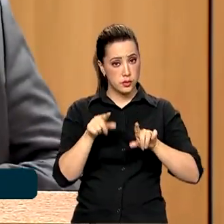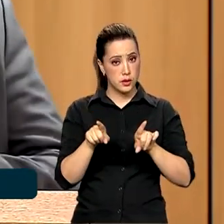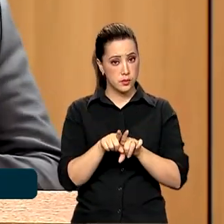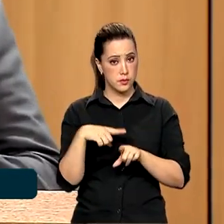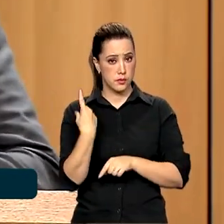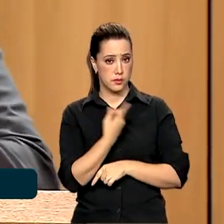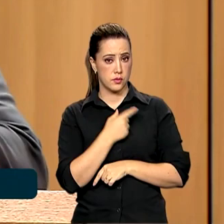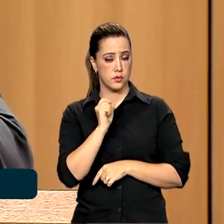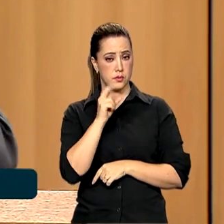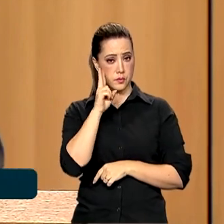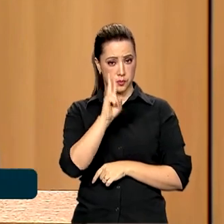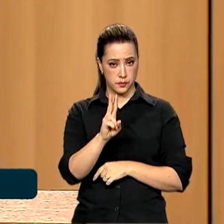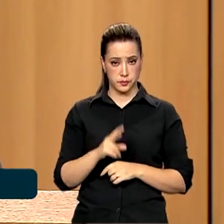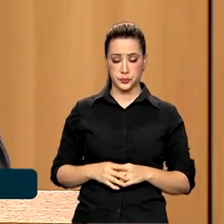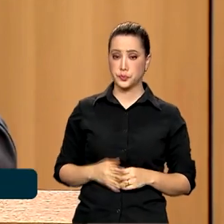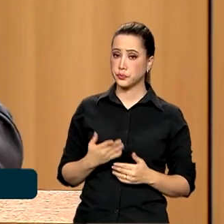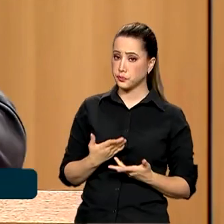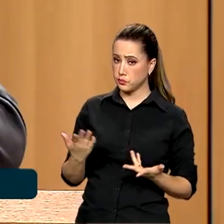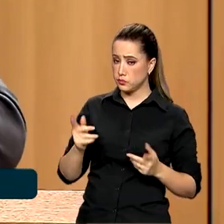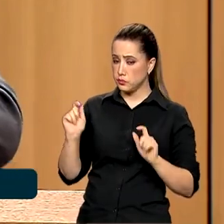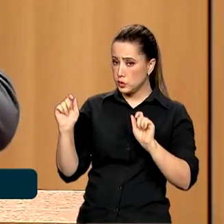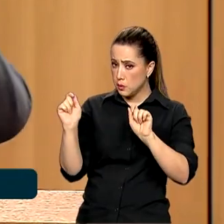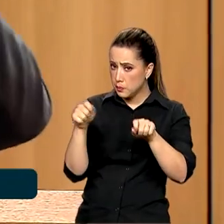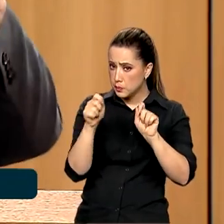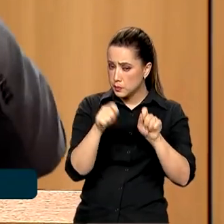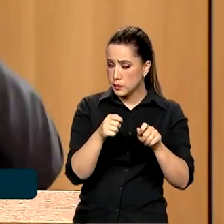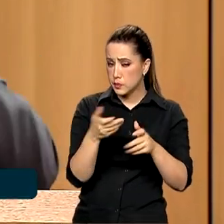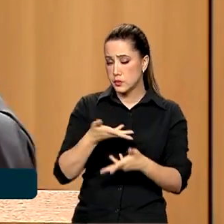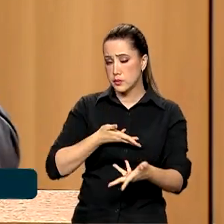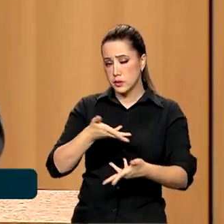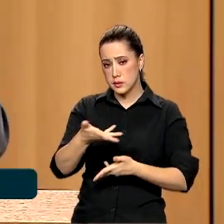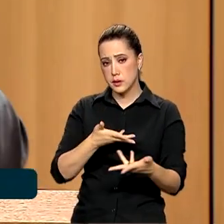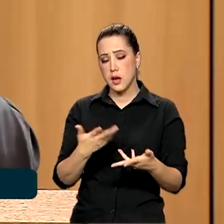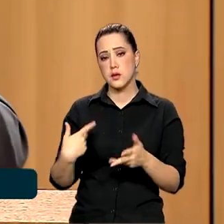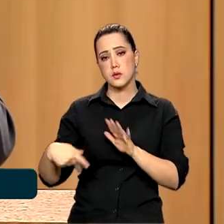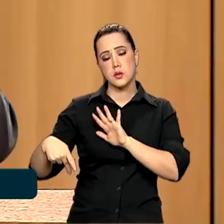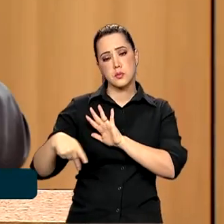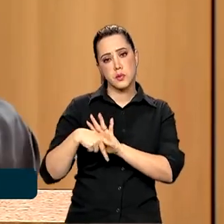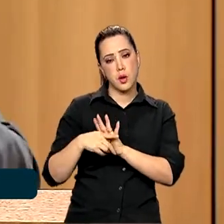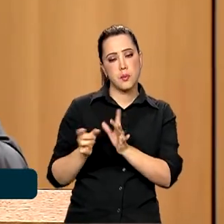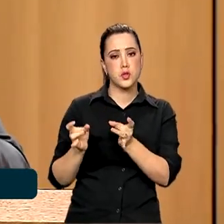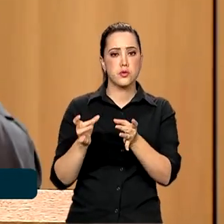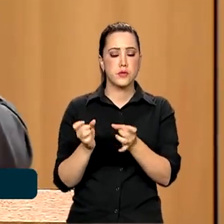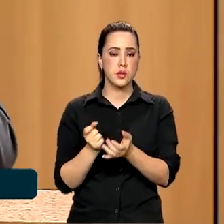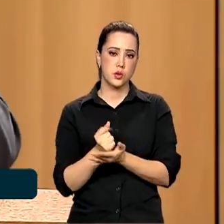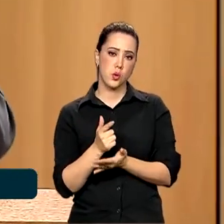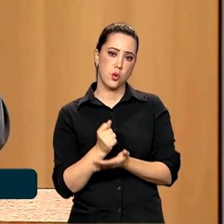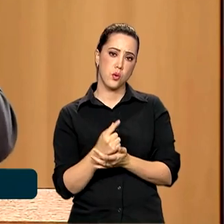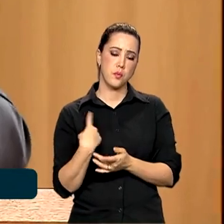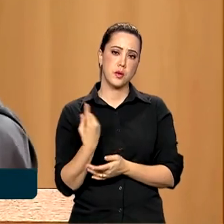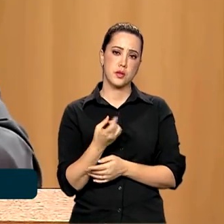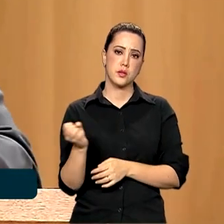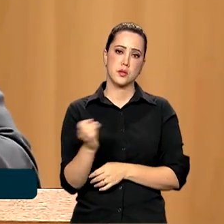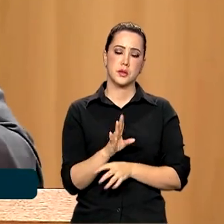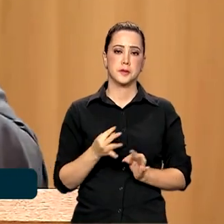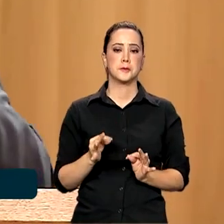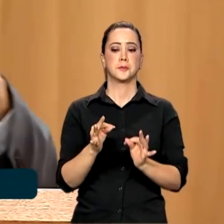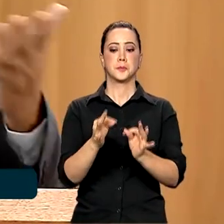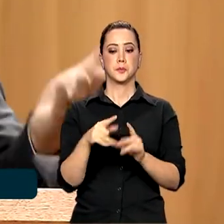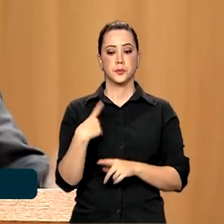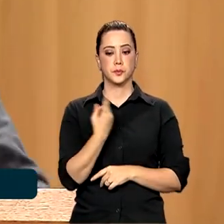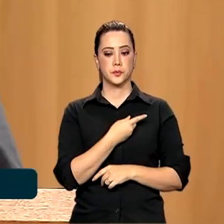pelo presidente Alckmin sobre as relações comerciais, práticas comerciais e as novas tecnologias,